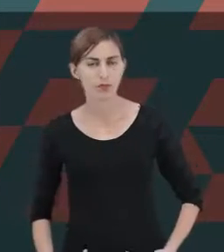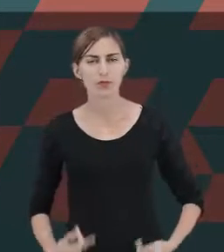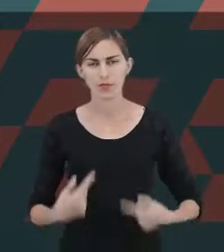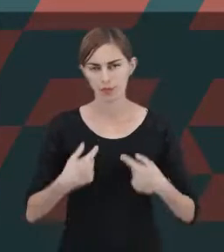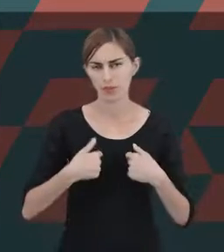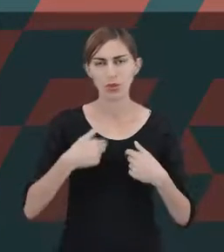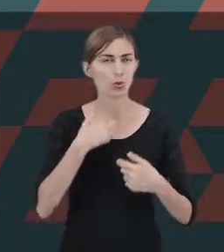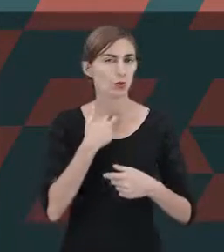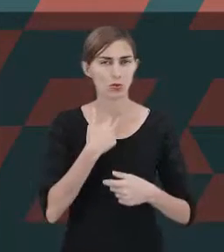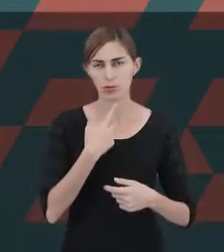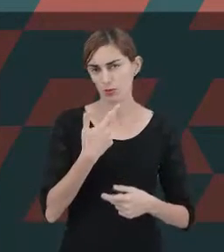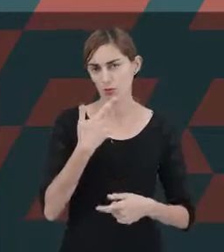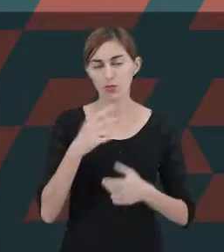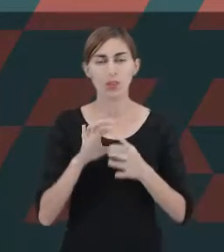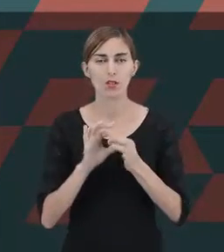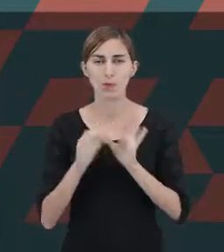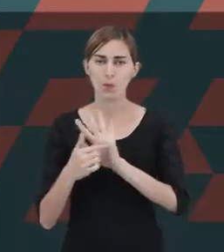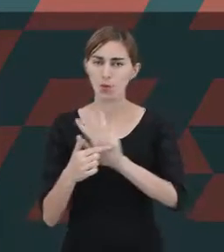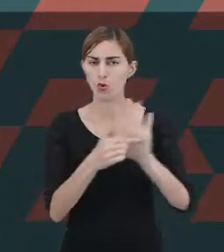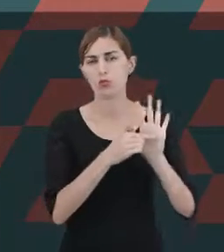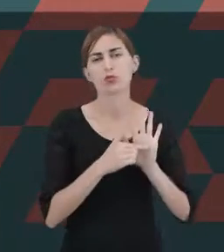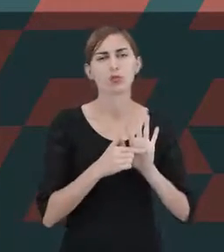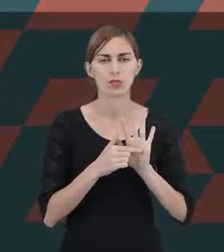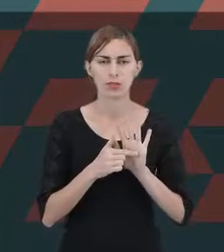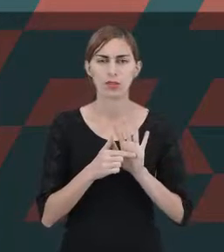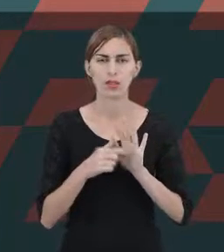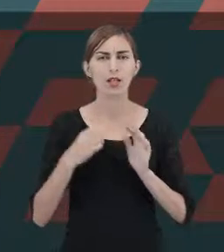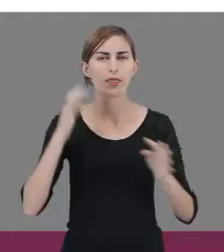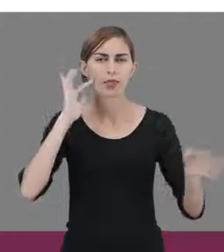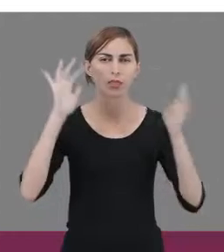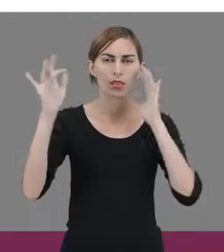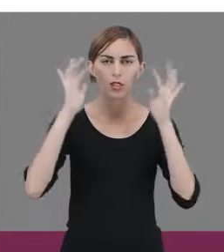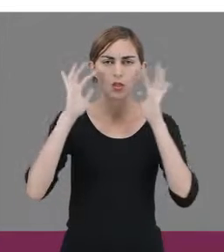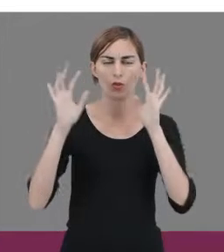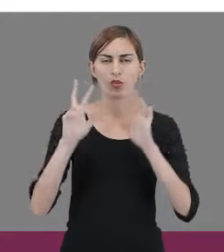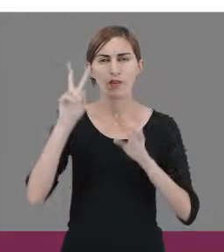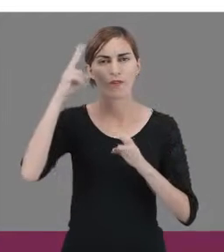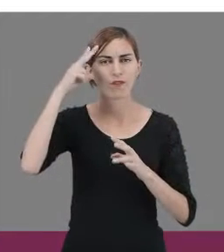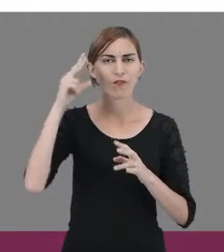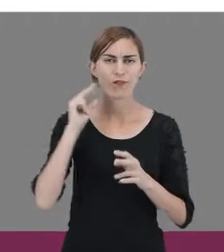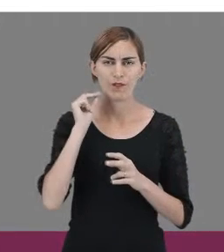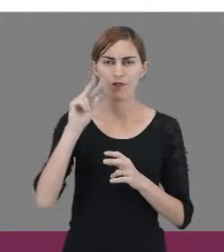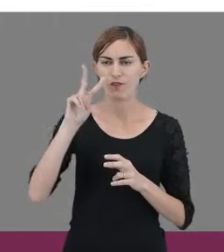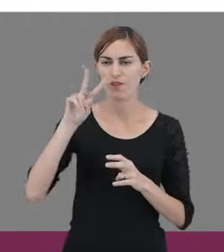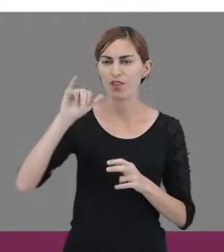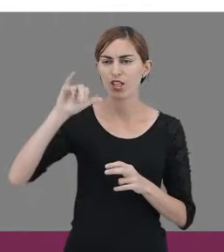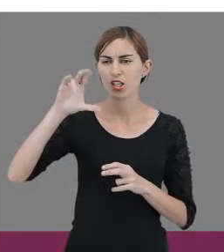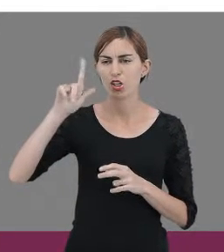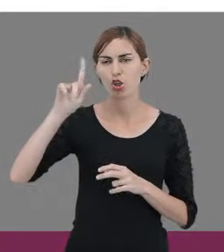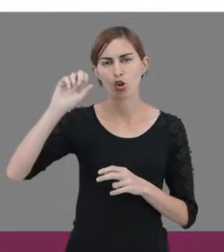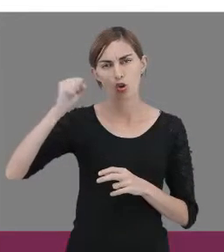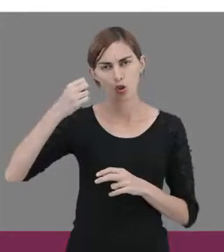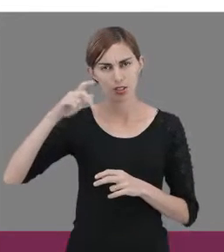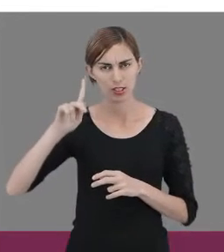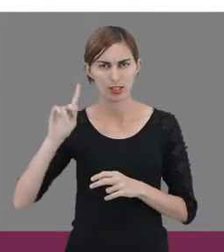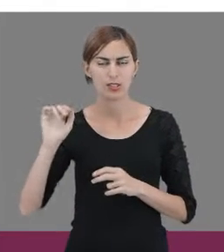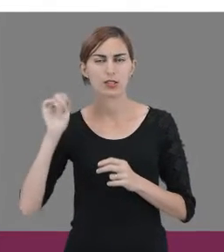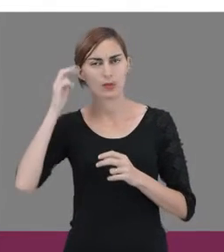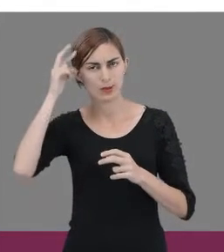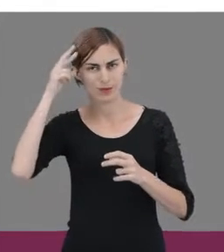poderia deixar de destacar aqui a teoria Vygotskyana. Ou seja, Vygotsky